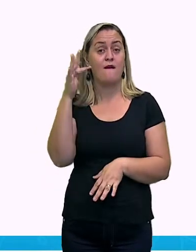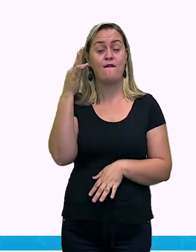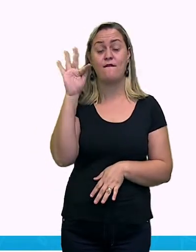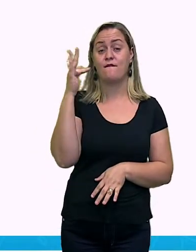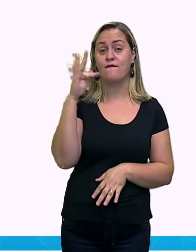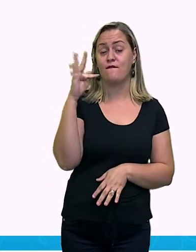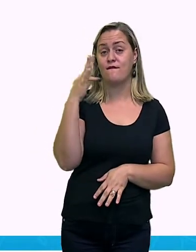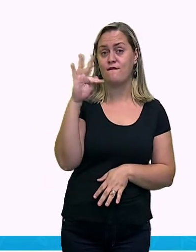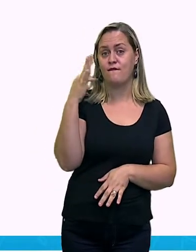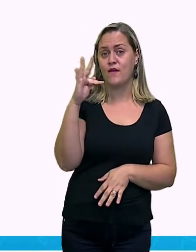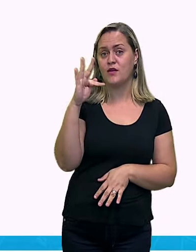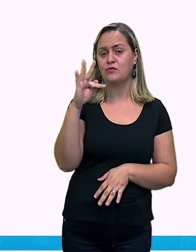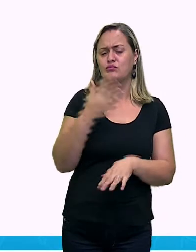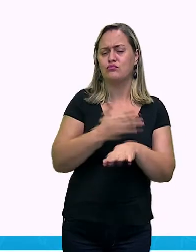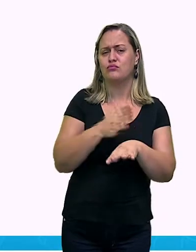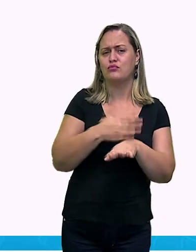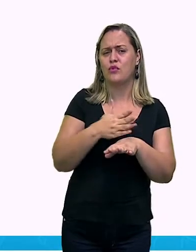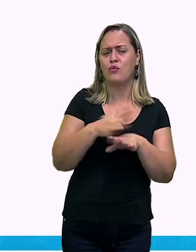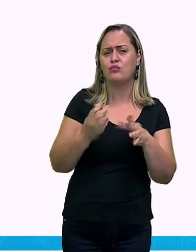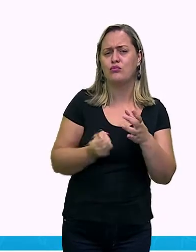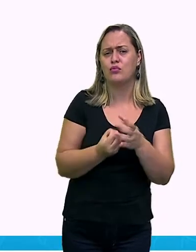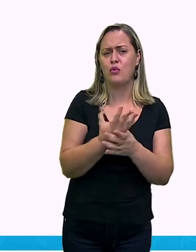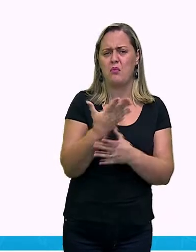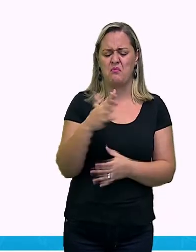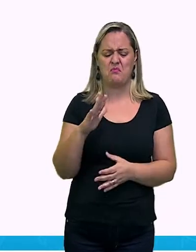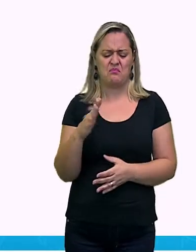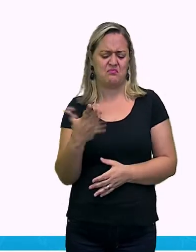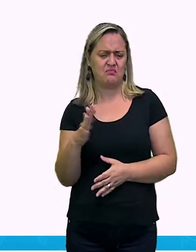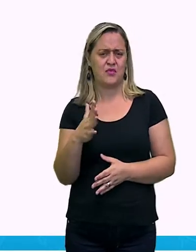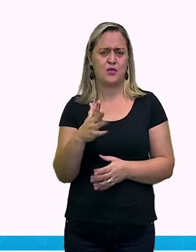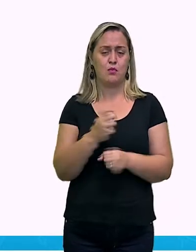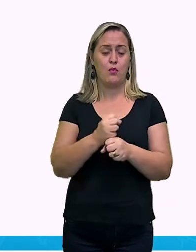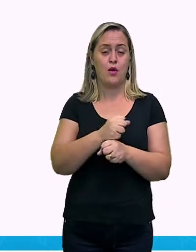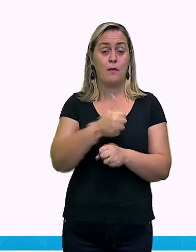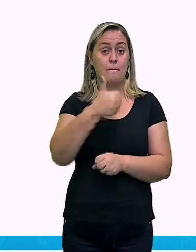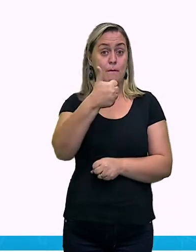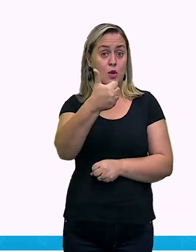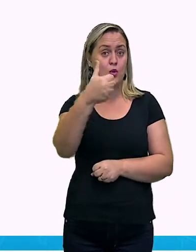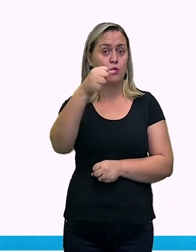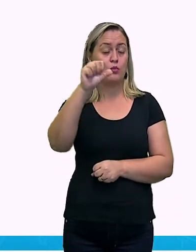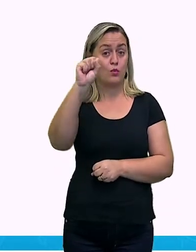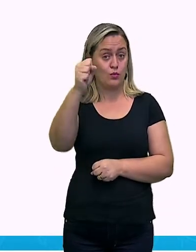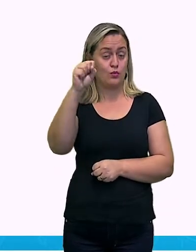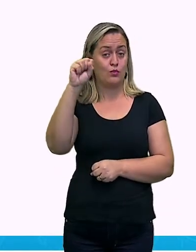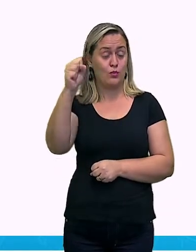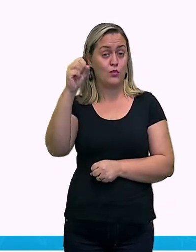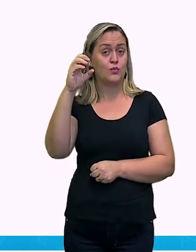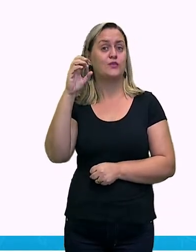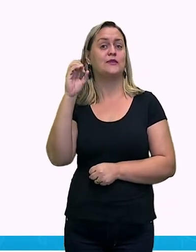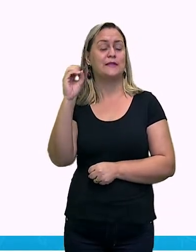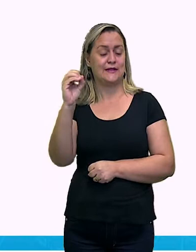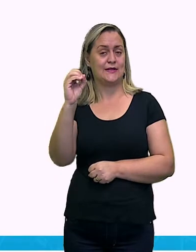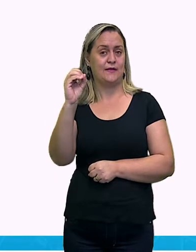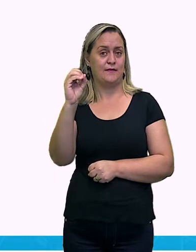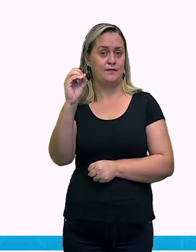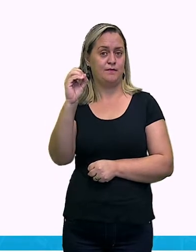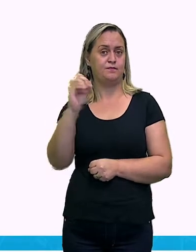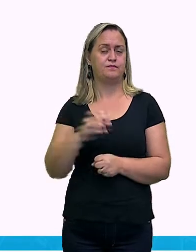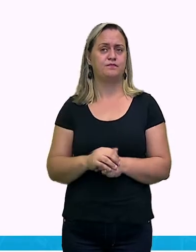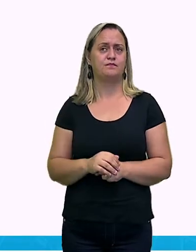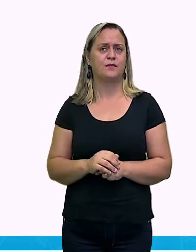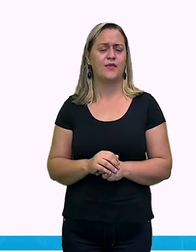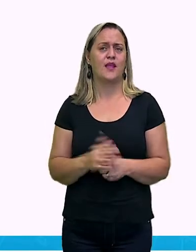de pintura criada na França no meados do ano de 1880. Nela, a decomposição